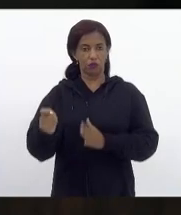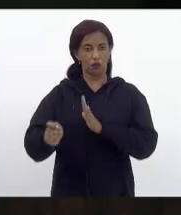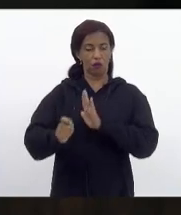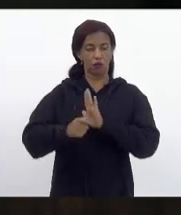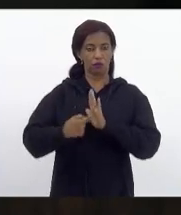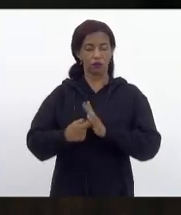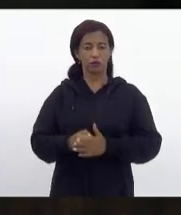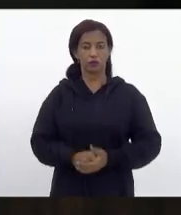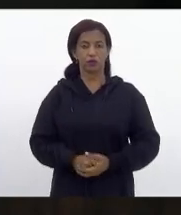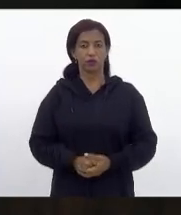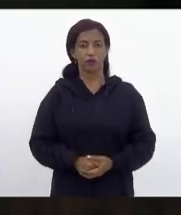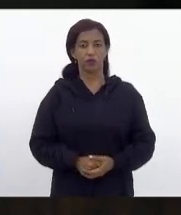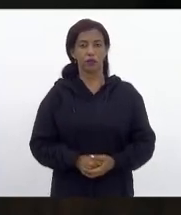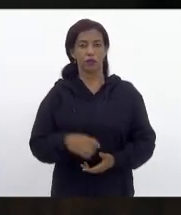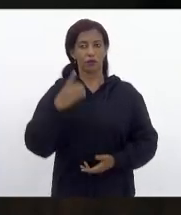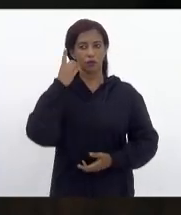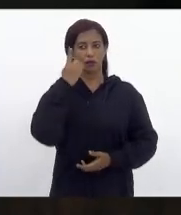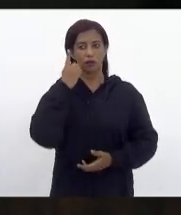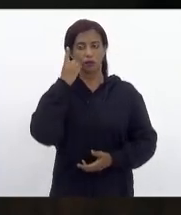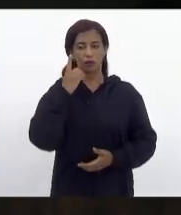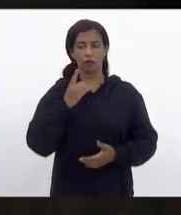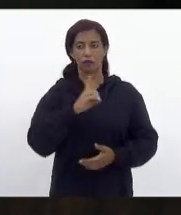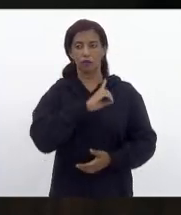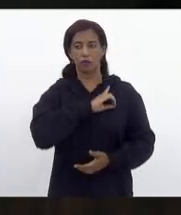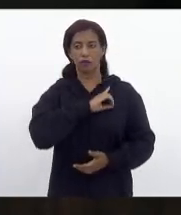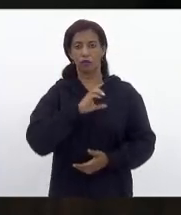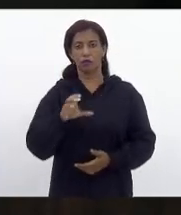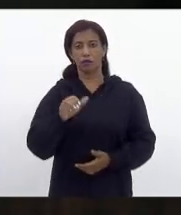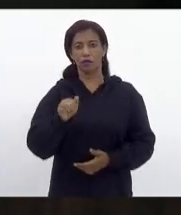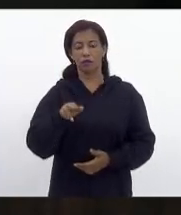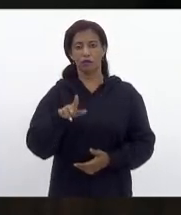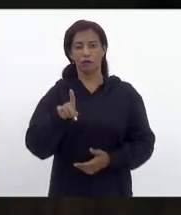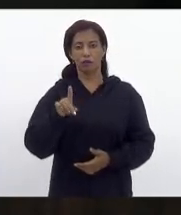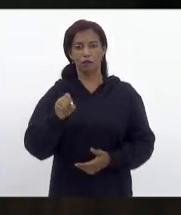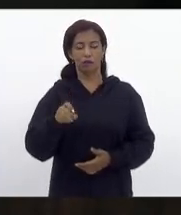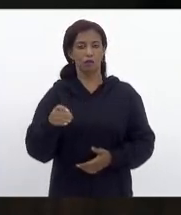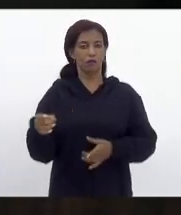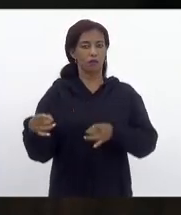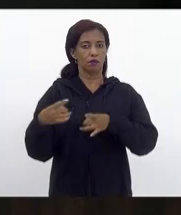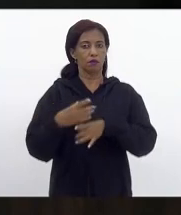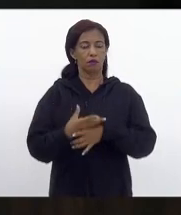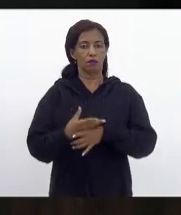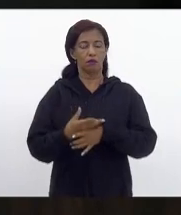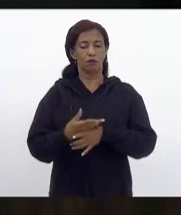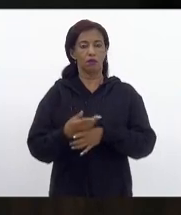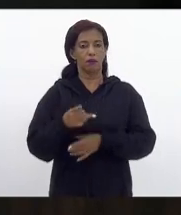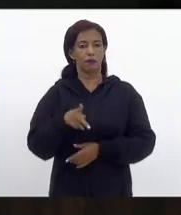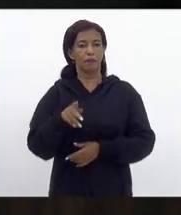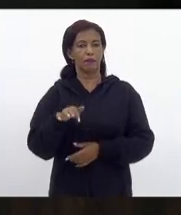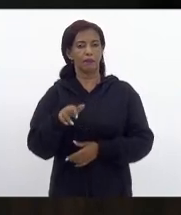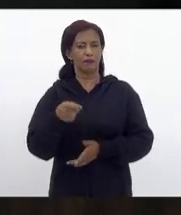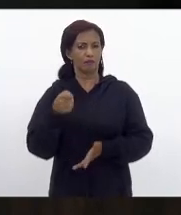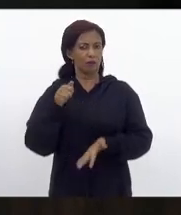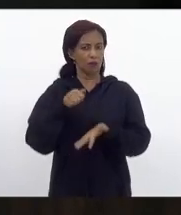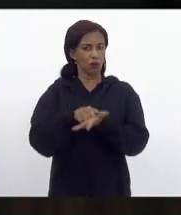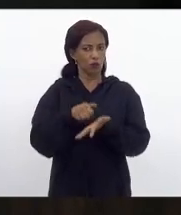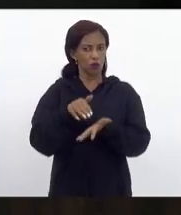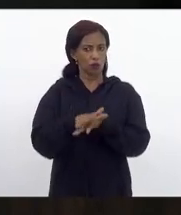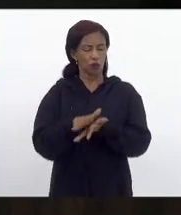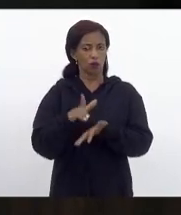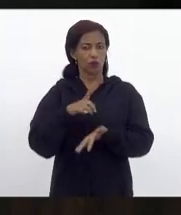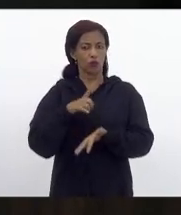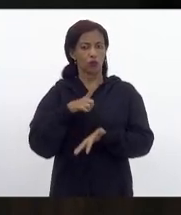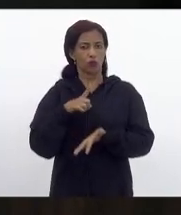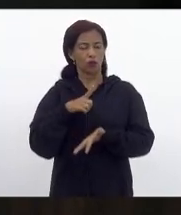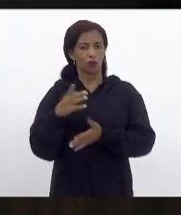do deputado delegado Carlos Augusto, que dispõe sobre as penalidades a serem aplicadas nos